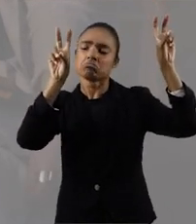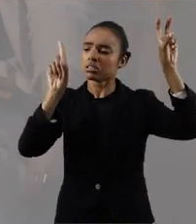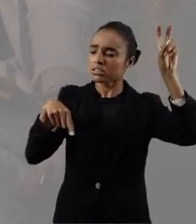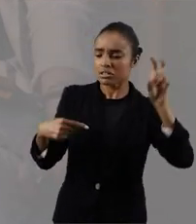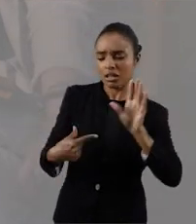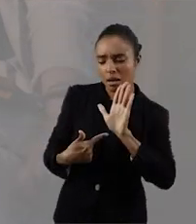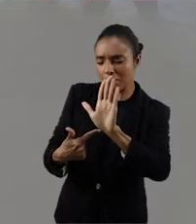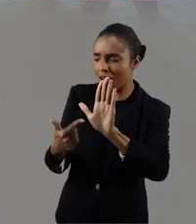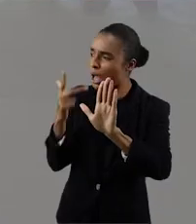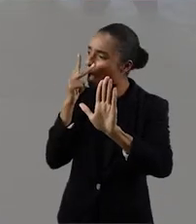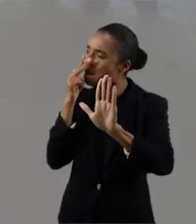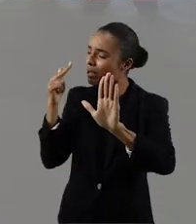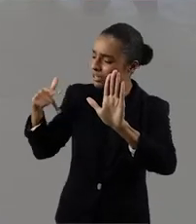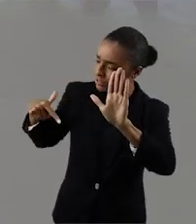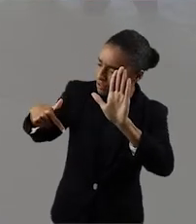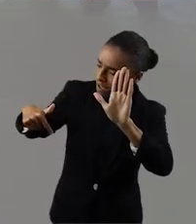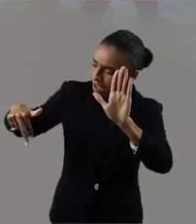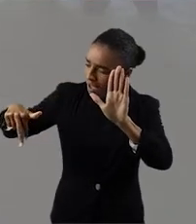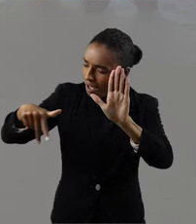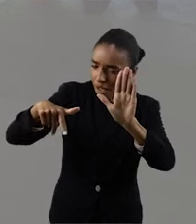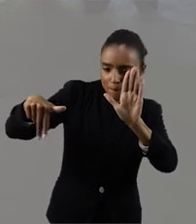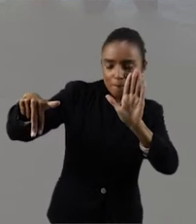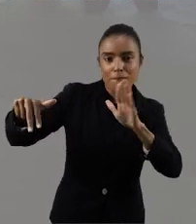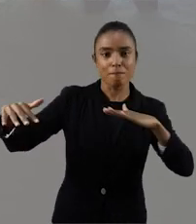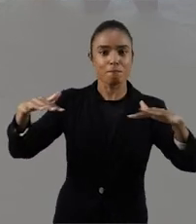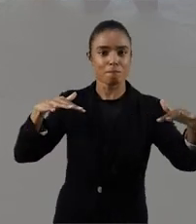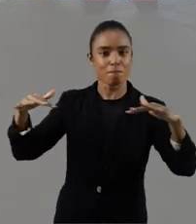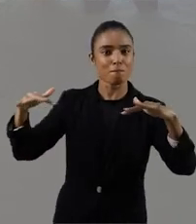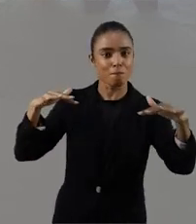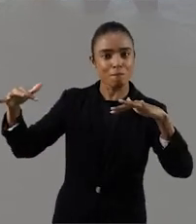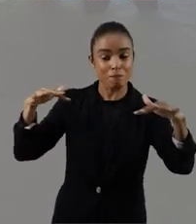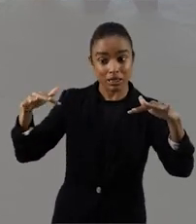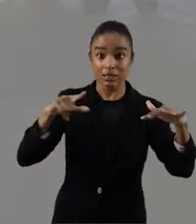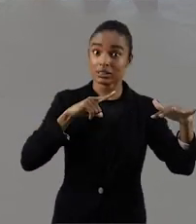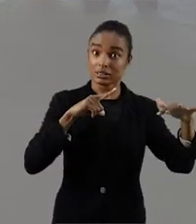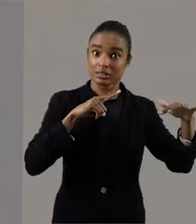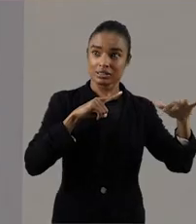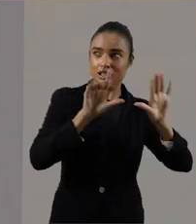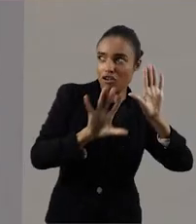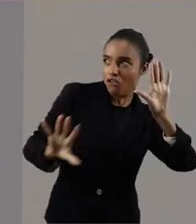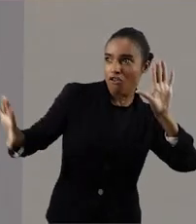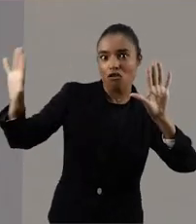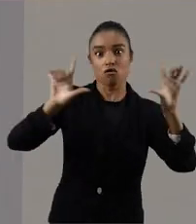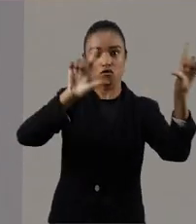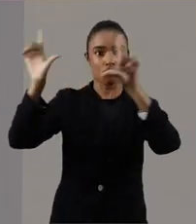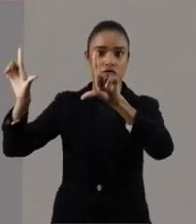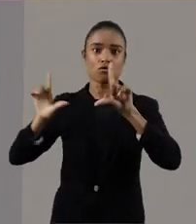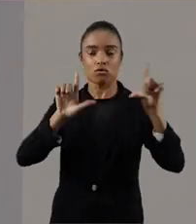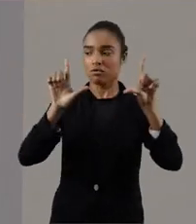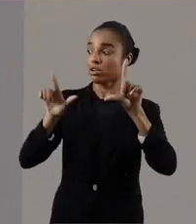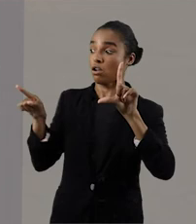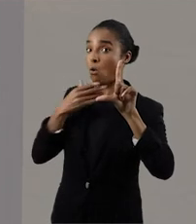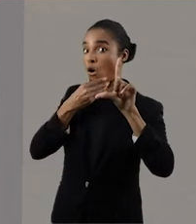nos oferece a ideia de movimento. O movimento que está no conteúdo das obras, o movimento que está presente no